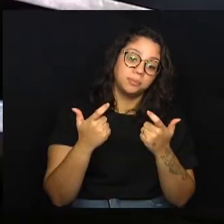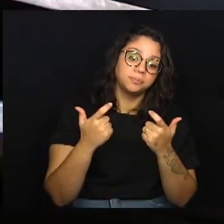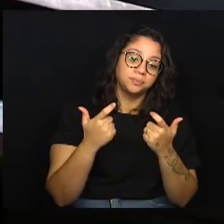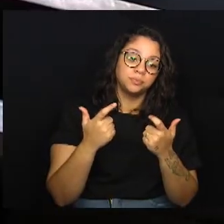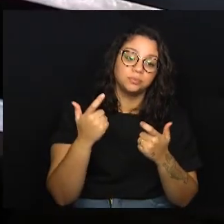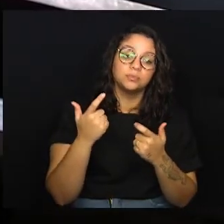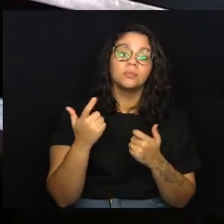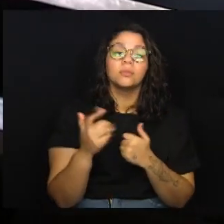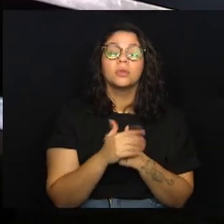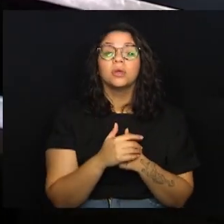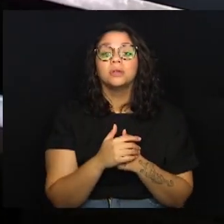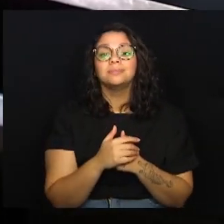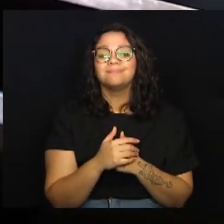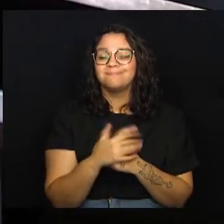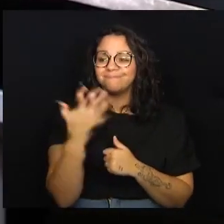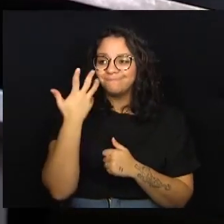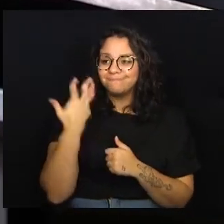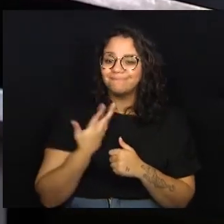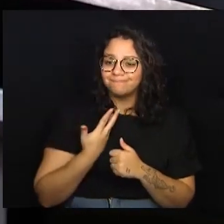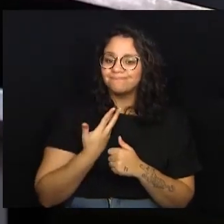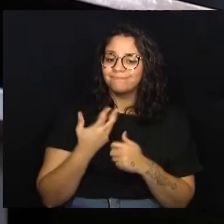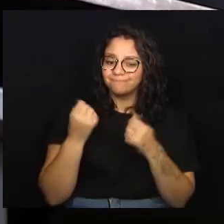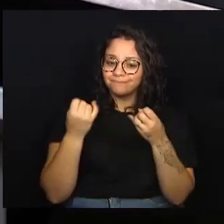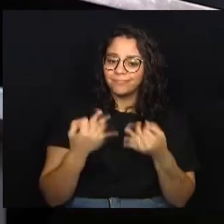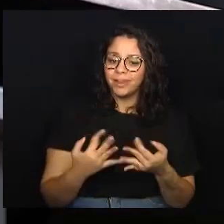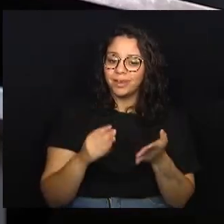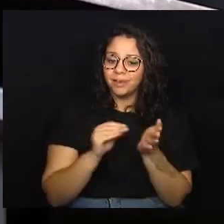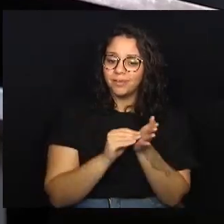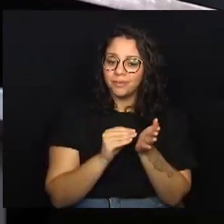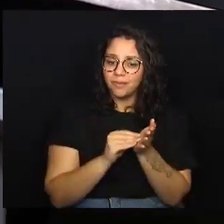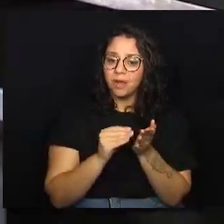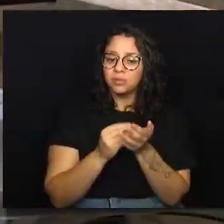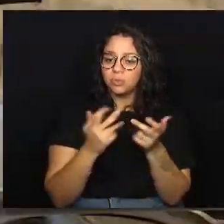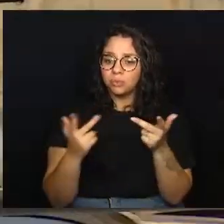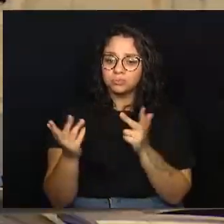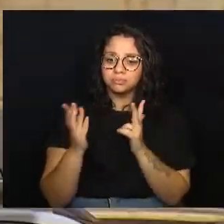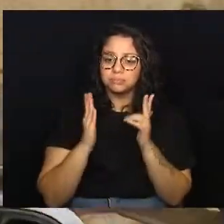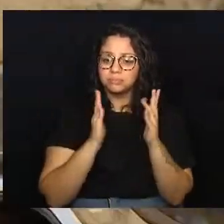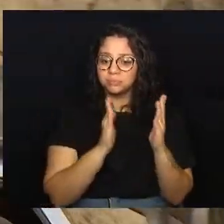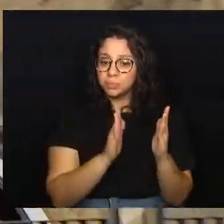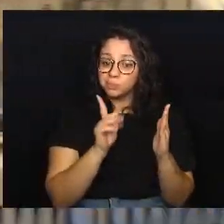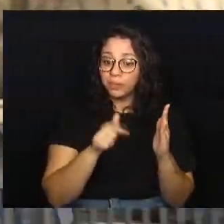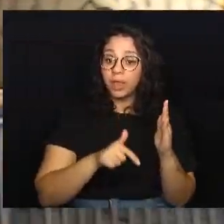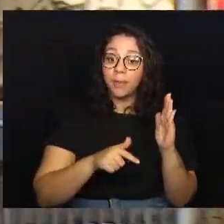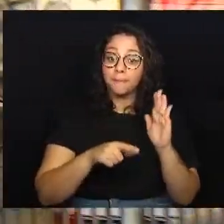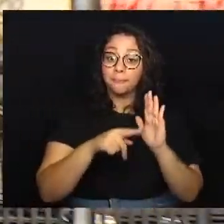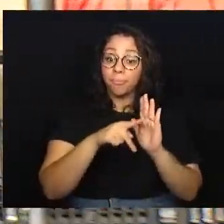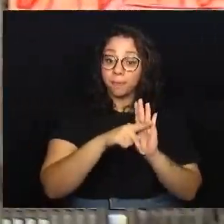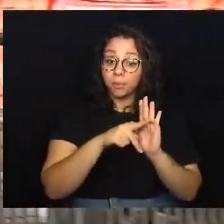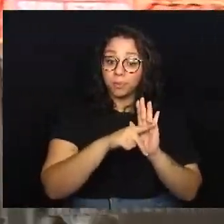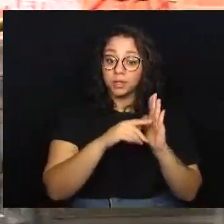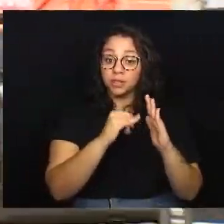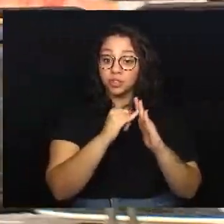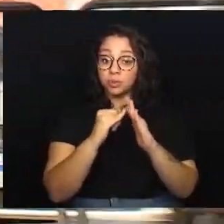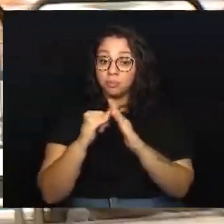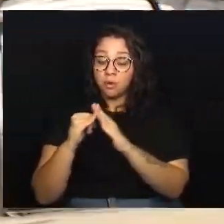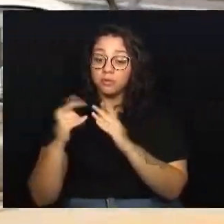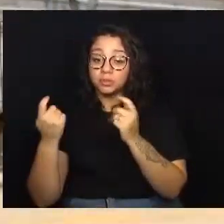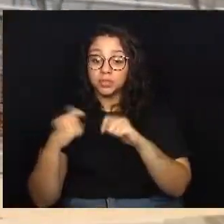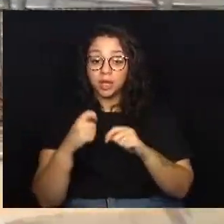tem. De acordo com Guida, diante da falta de serviços públicos, uma parte considerável dessas